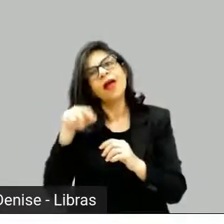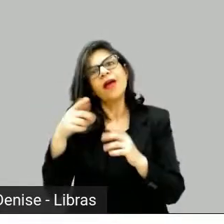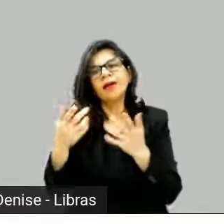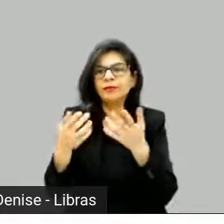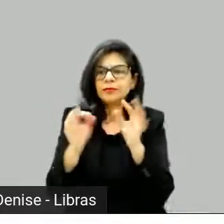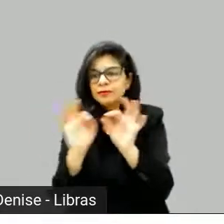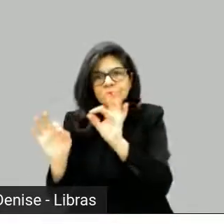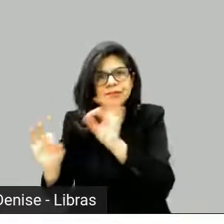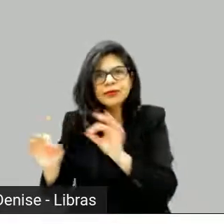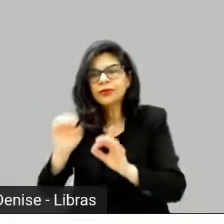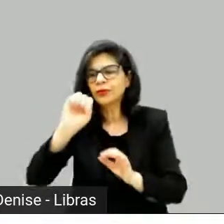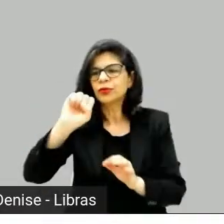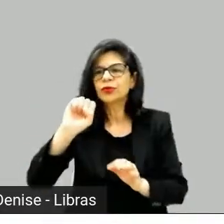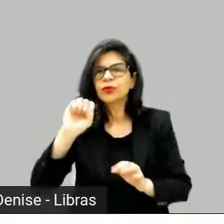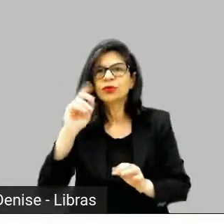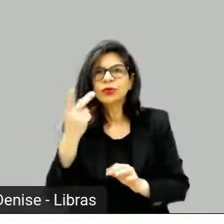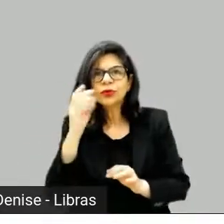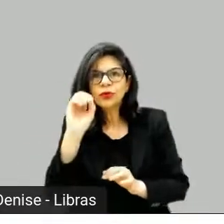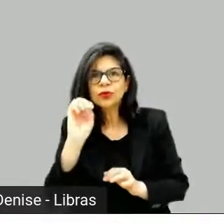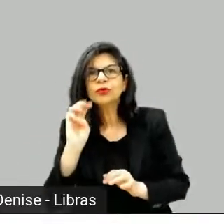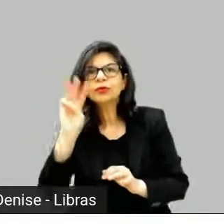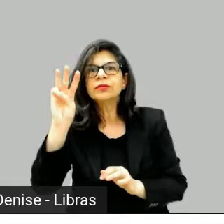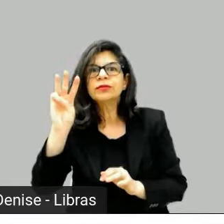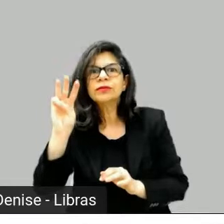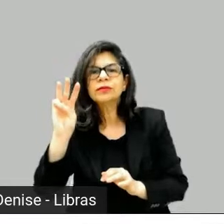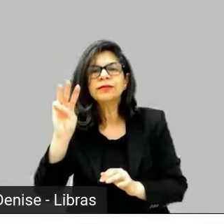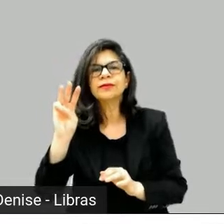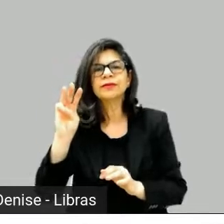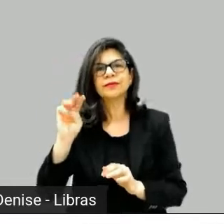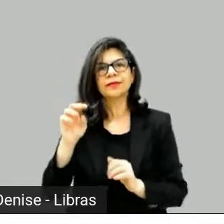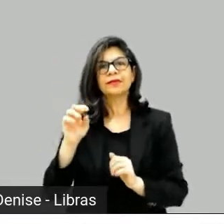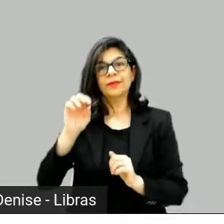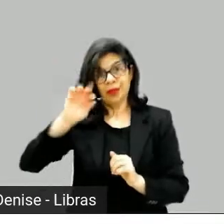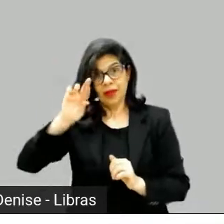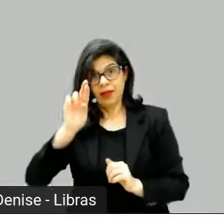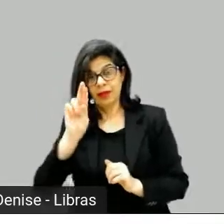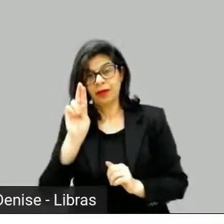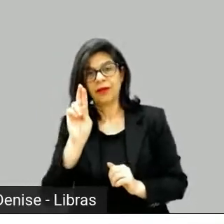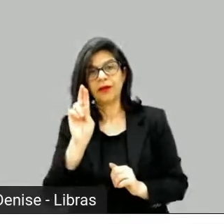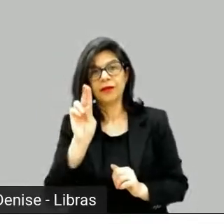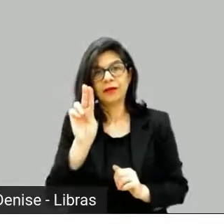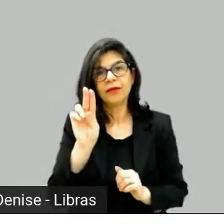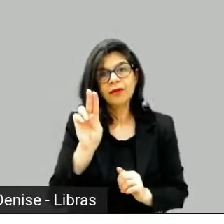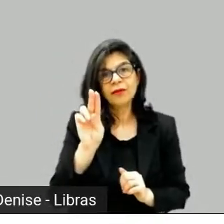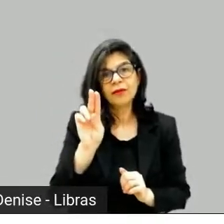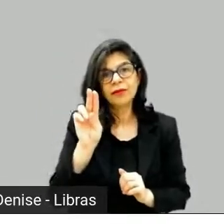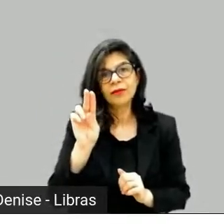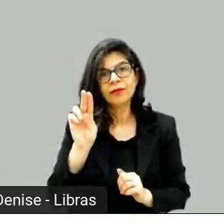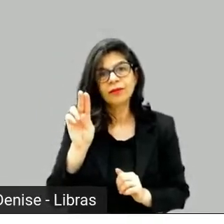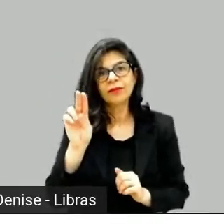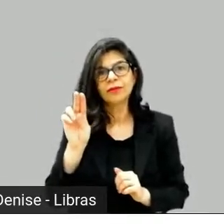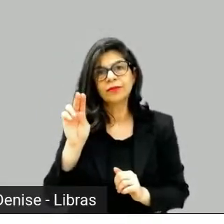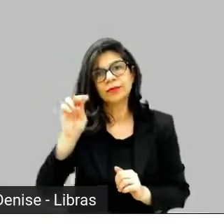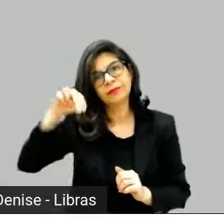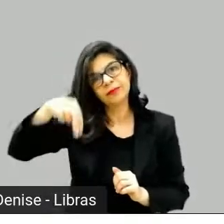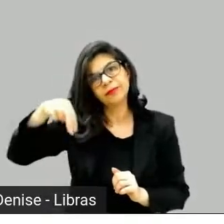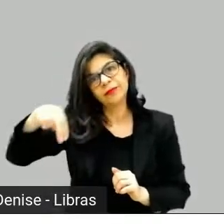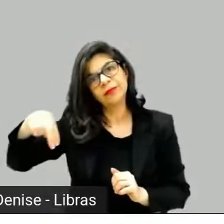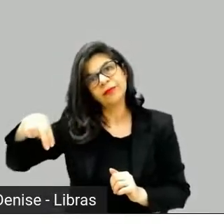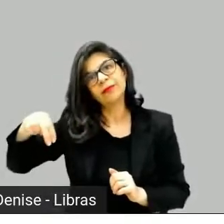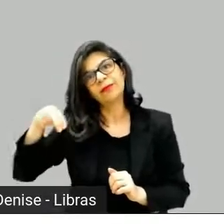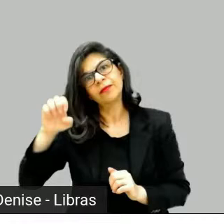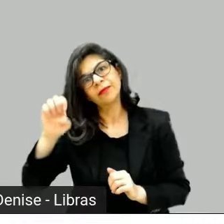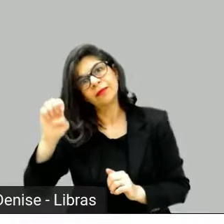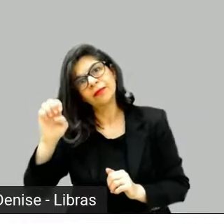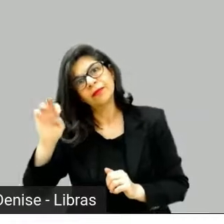assim, a gente tem o que isso significa. Para começar, tem uma coisa curiosa que showrunner é uma função que não tem crédito.